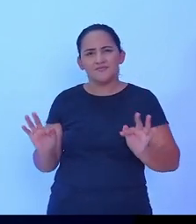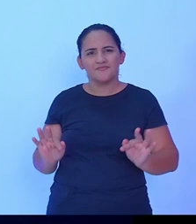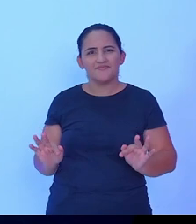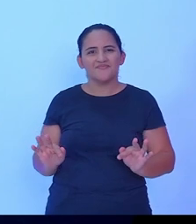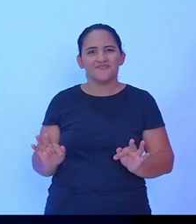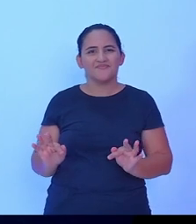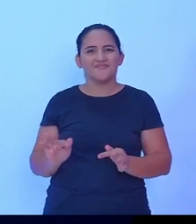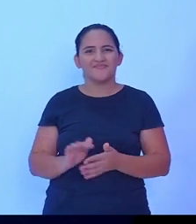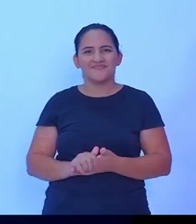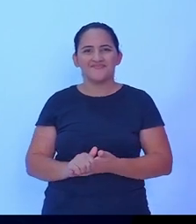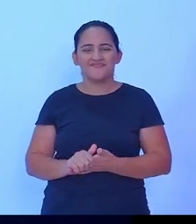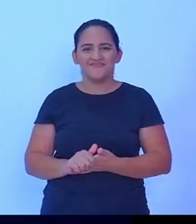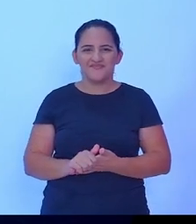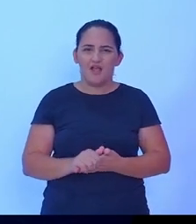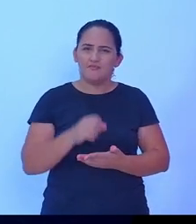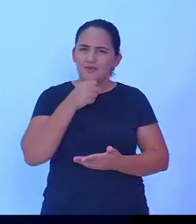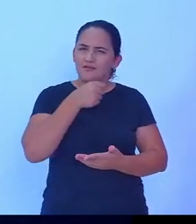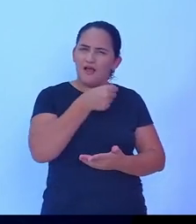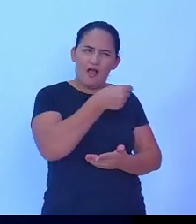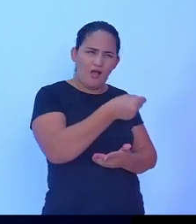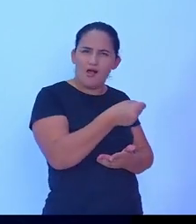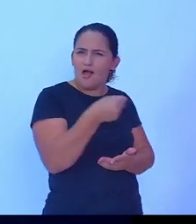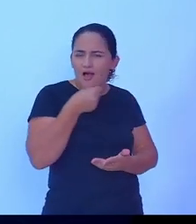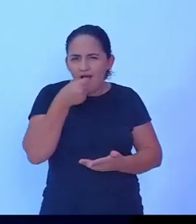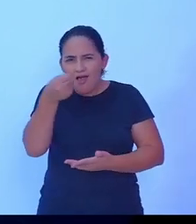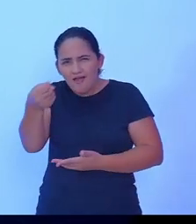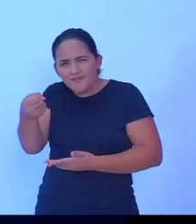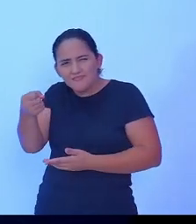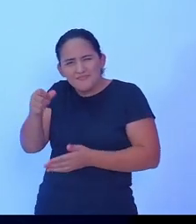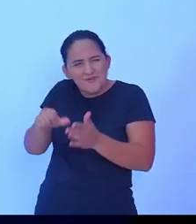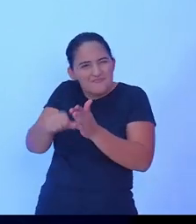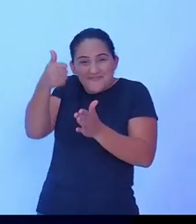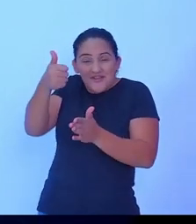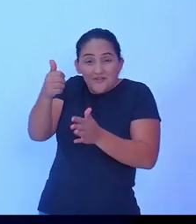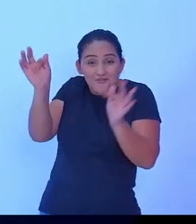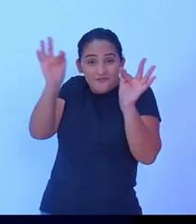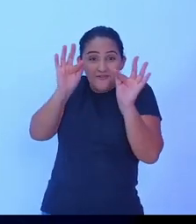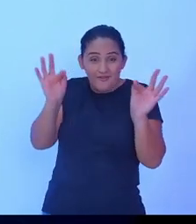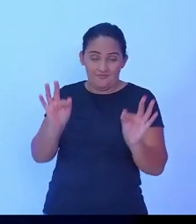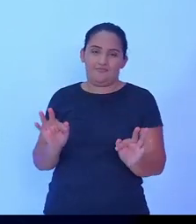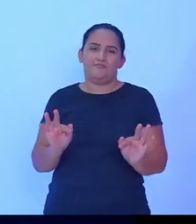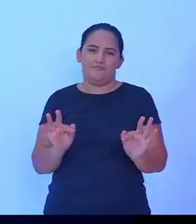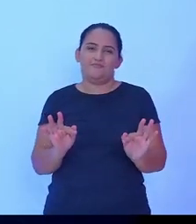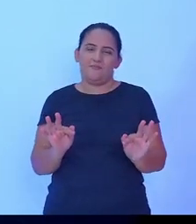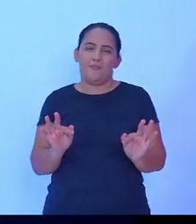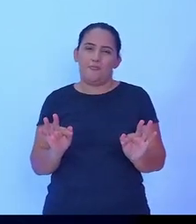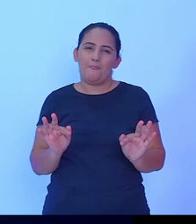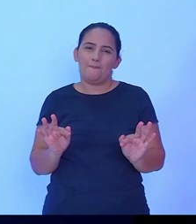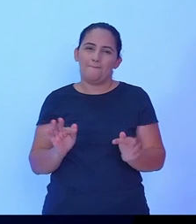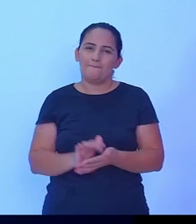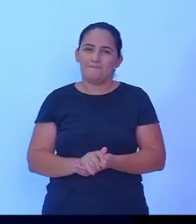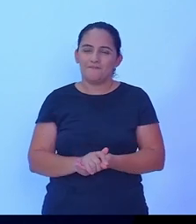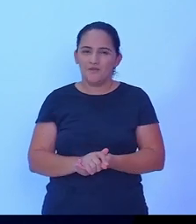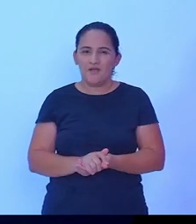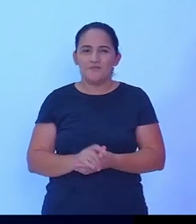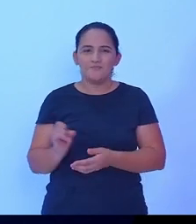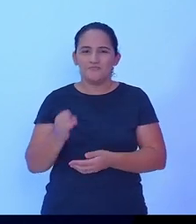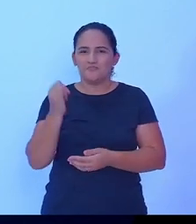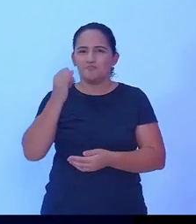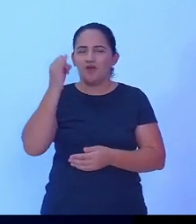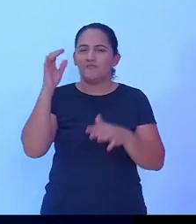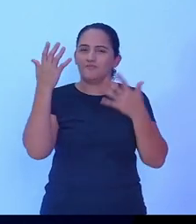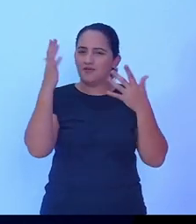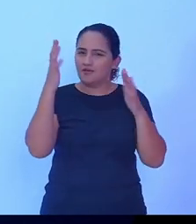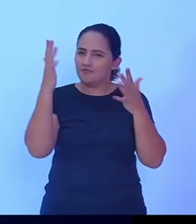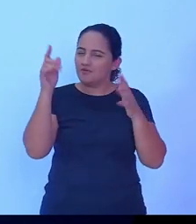que eu tenho dado entrevista assim em rádio e você foi um cara que nos proporcionou ajudou parabéns pelo